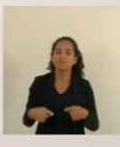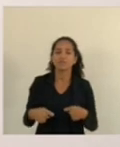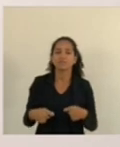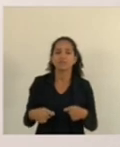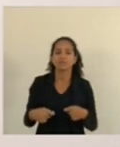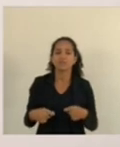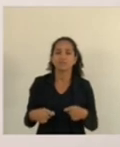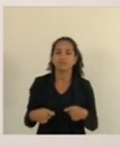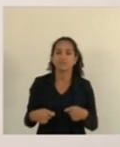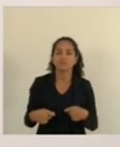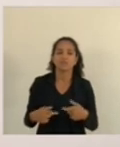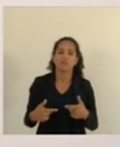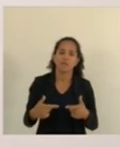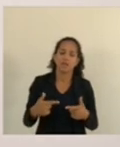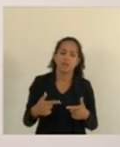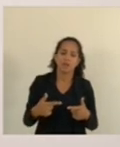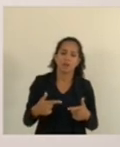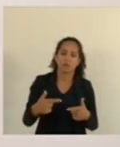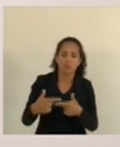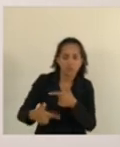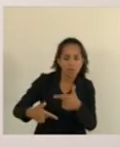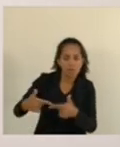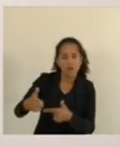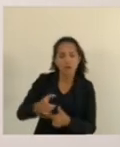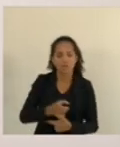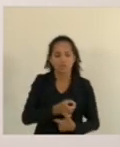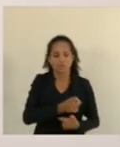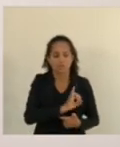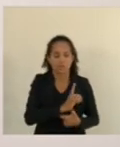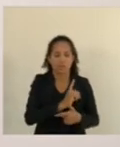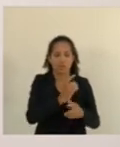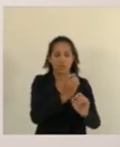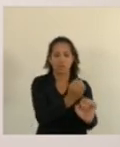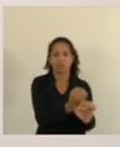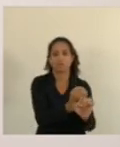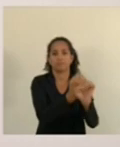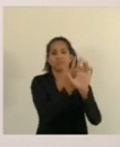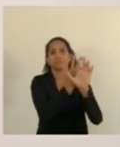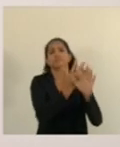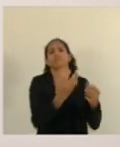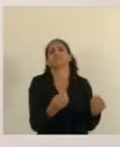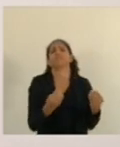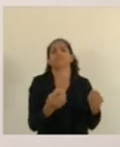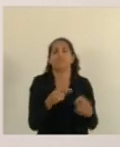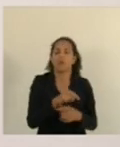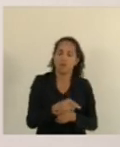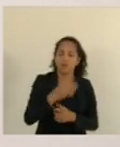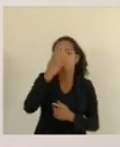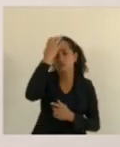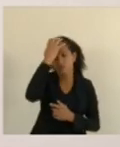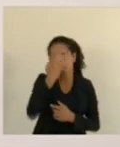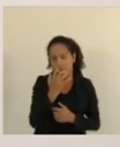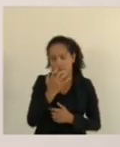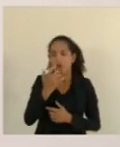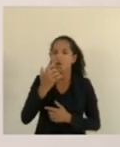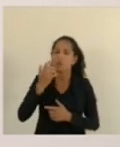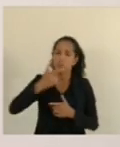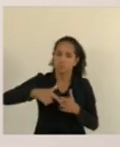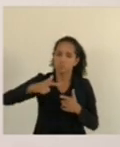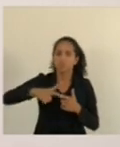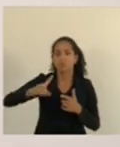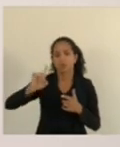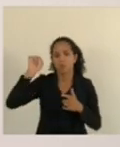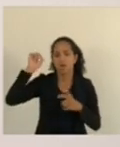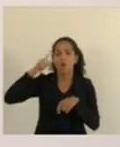ali o trabalho dos delegados via virtual houve um problema sério essa semana esse final de semana ali